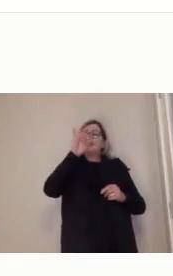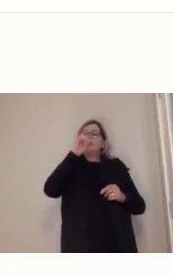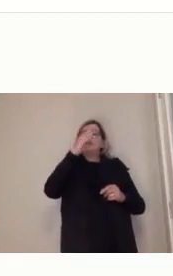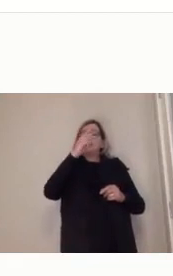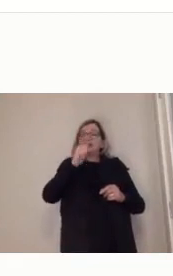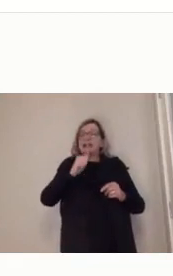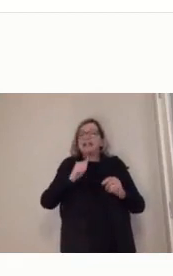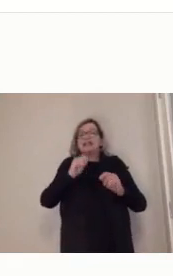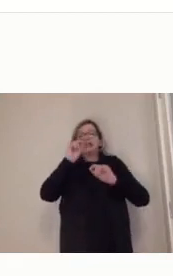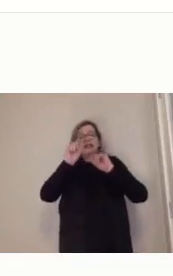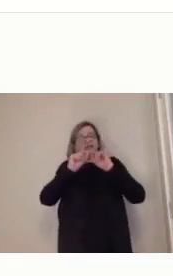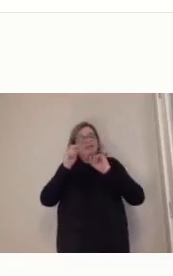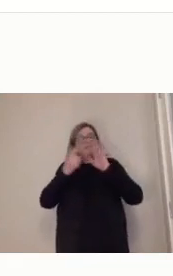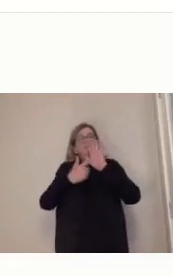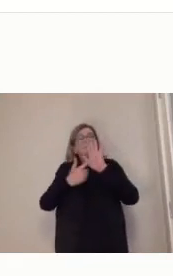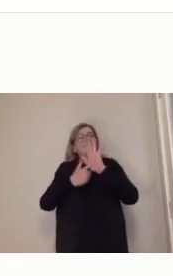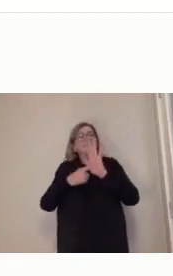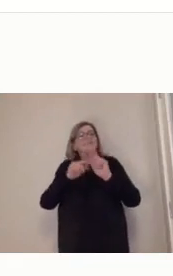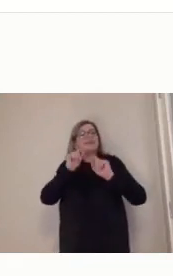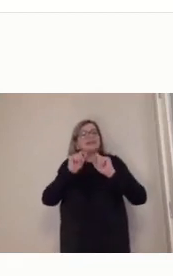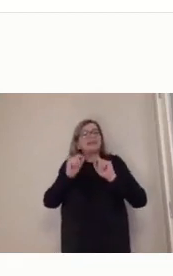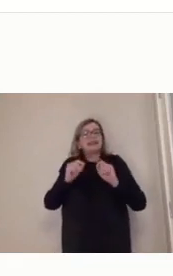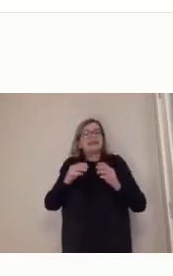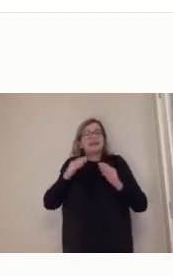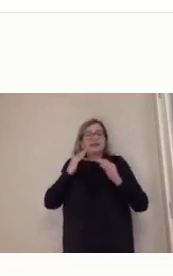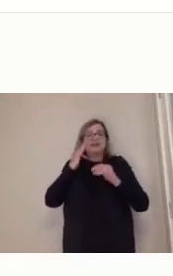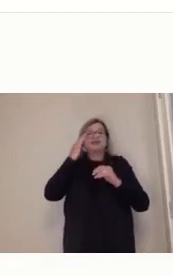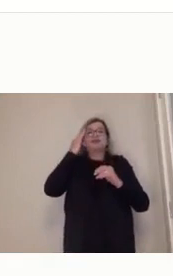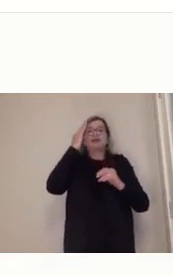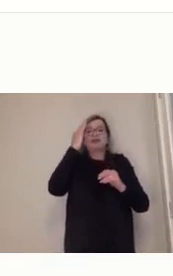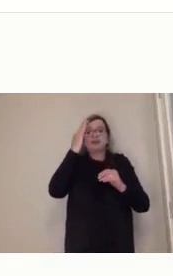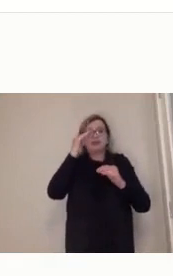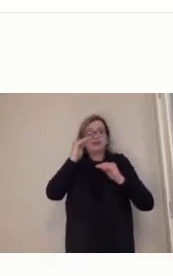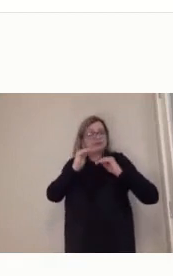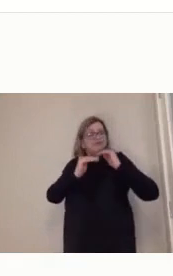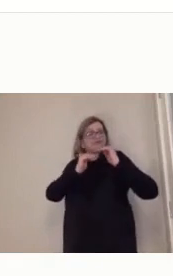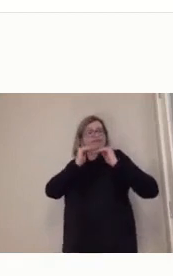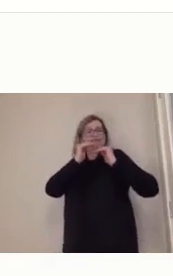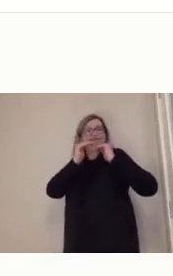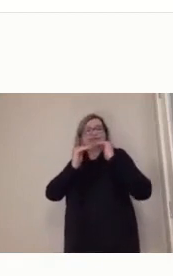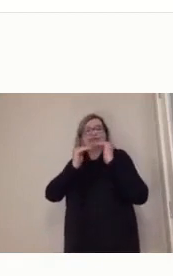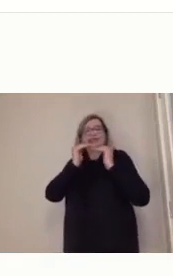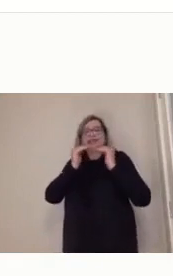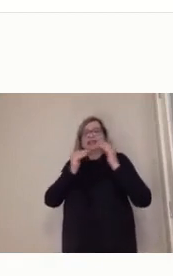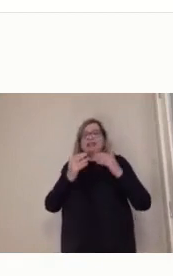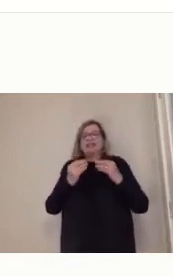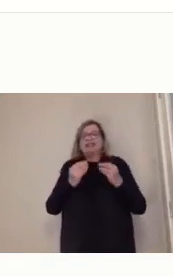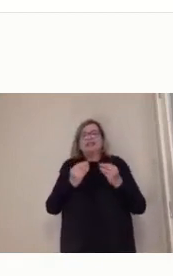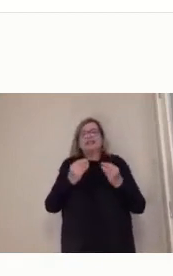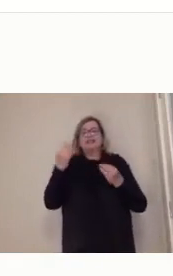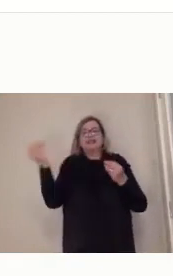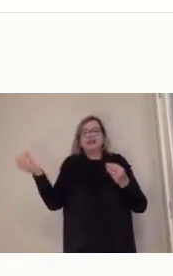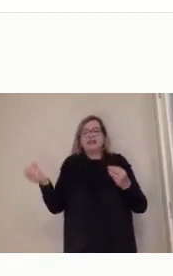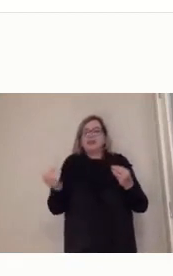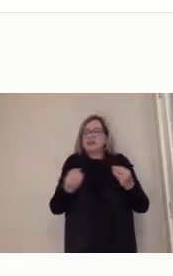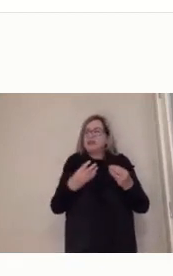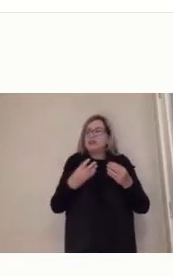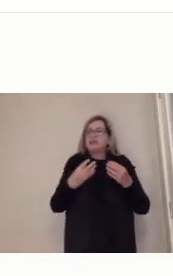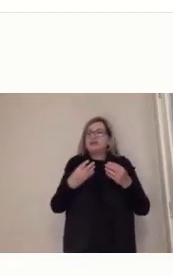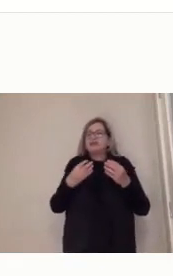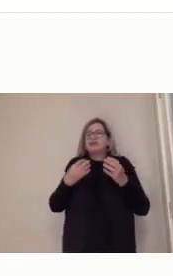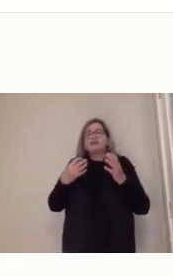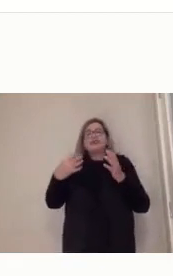mas que é um novo modelo que tem convergência com os anteriores e a gente não pode deixar de entender todo esse processo também.